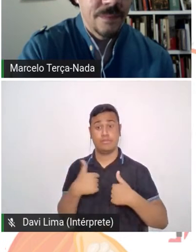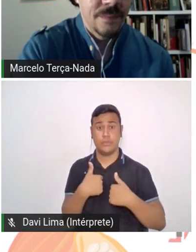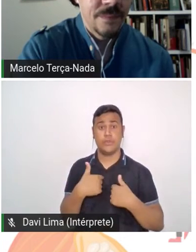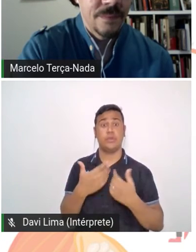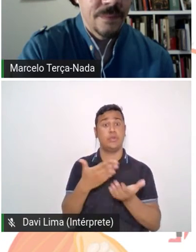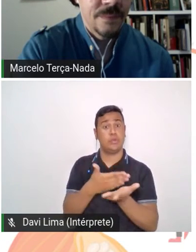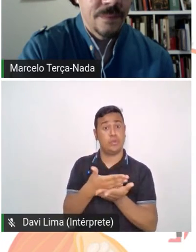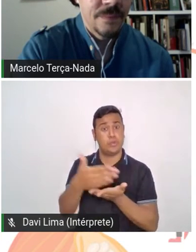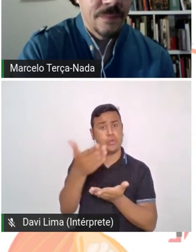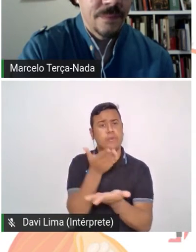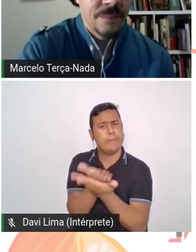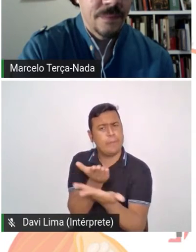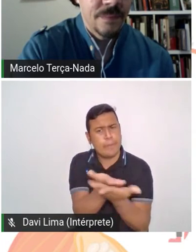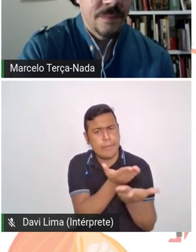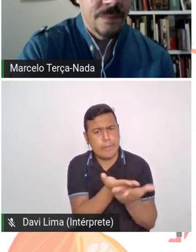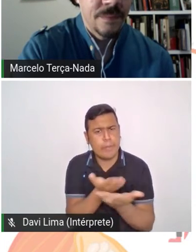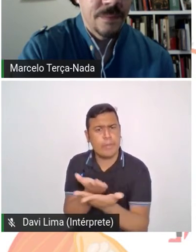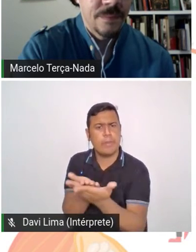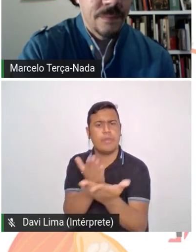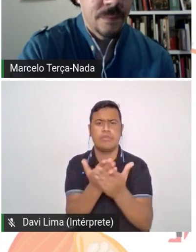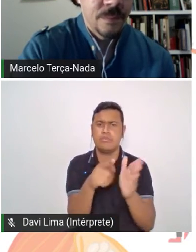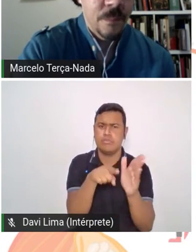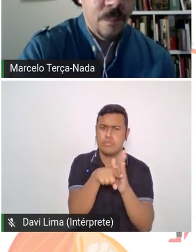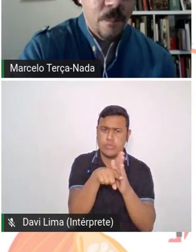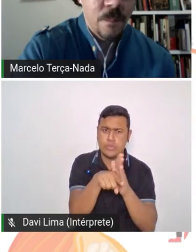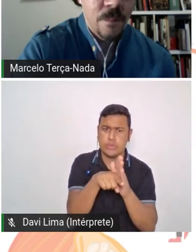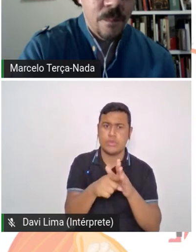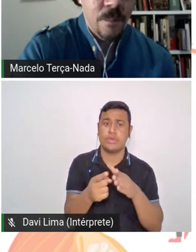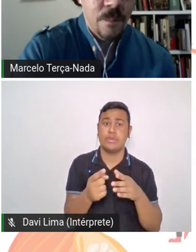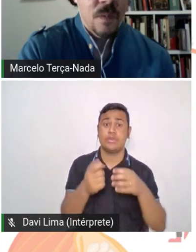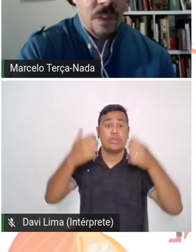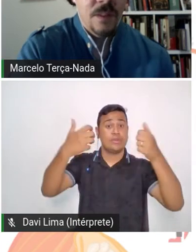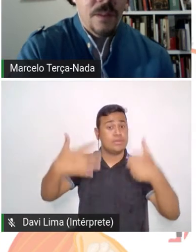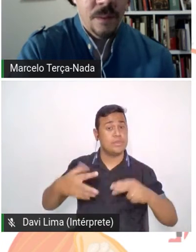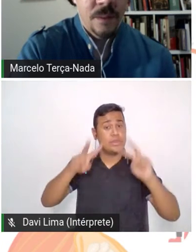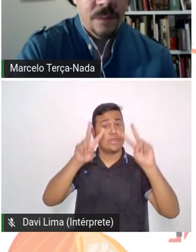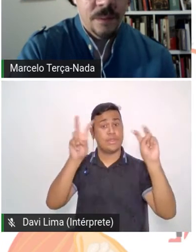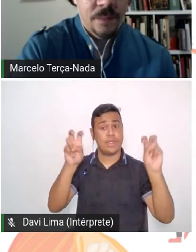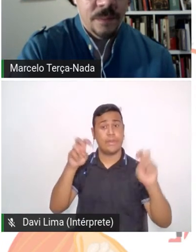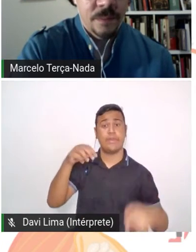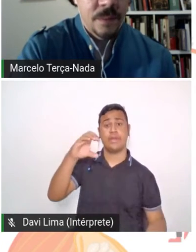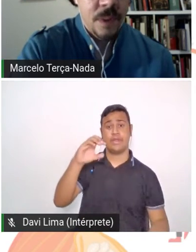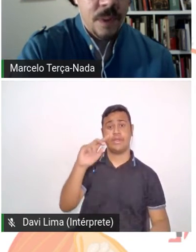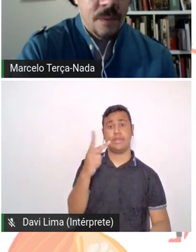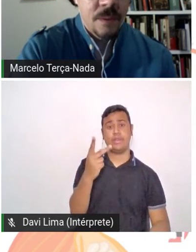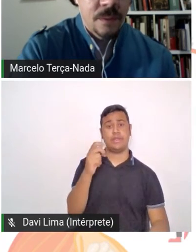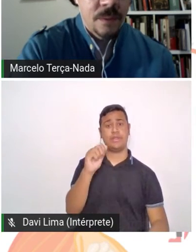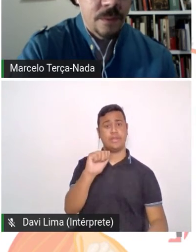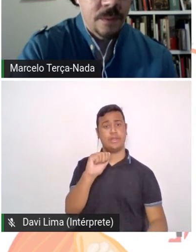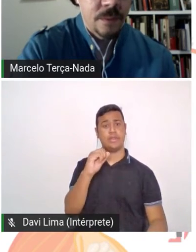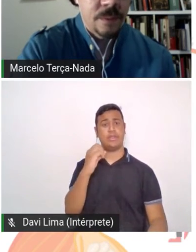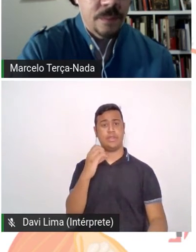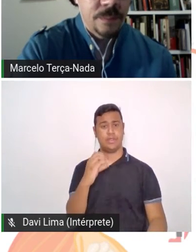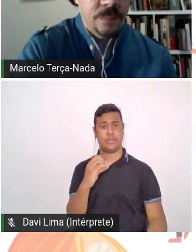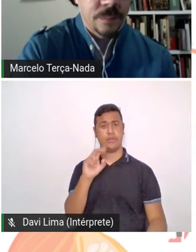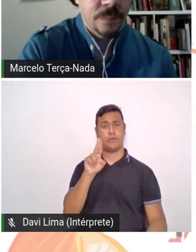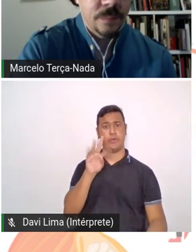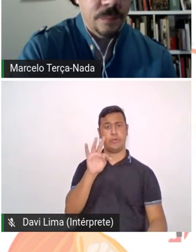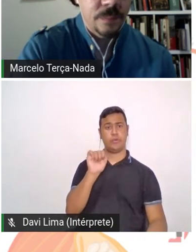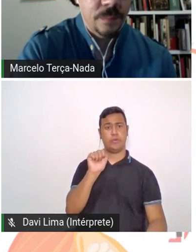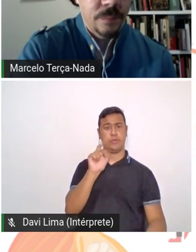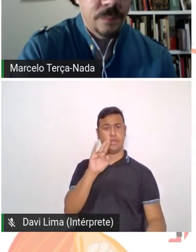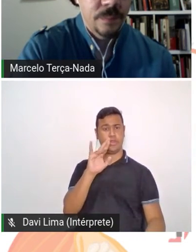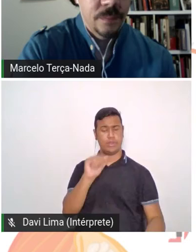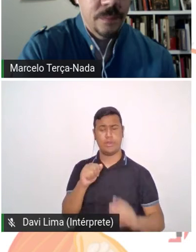estudar e voltar e falar sobre charcutaria nordestina, sobre produtos que a gente produz aqui, que